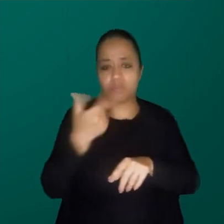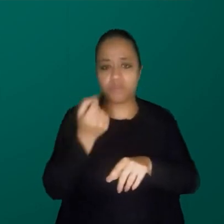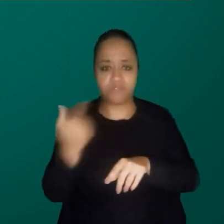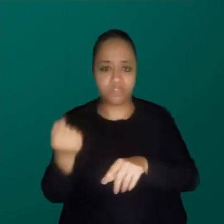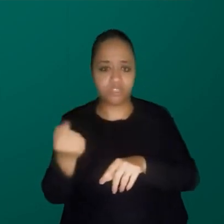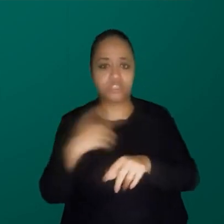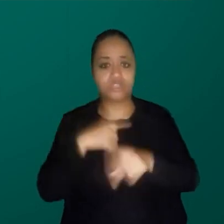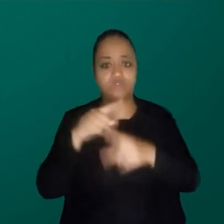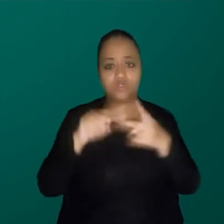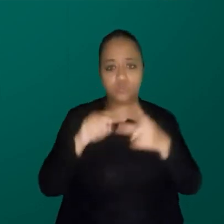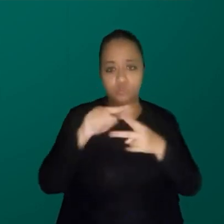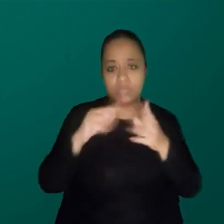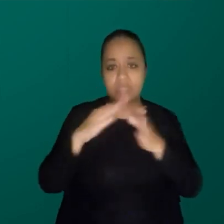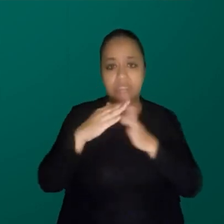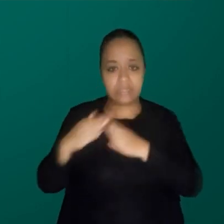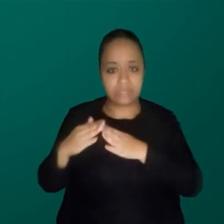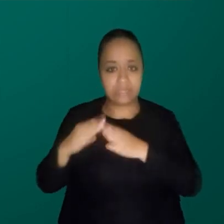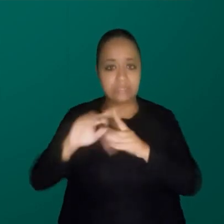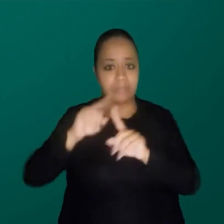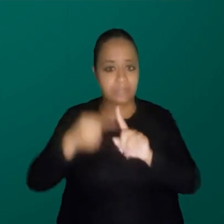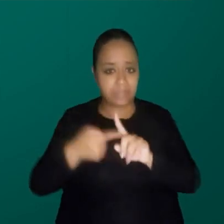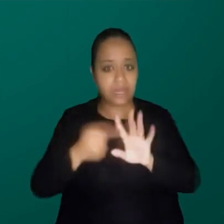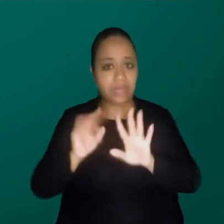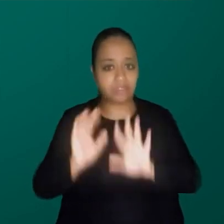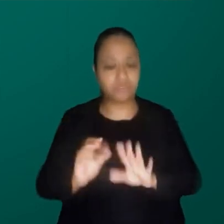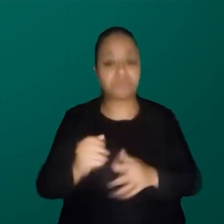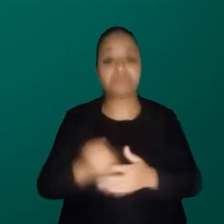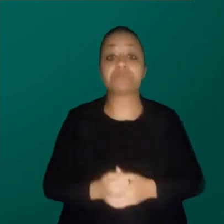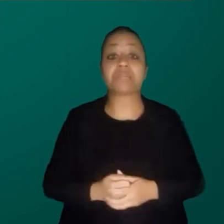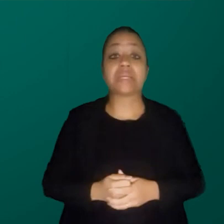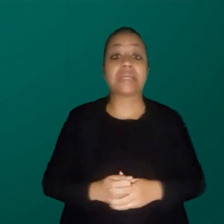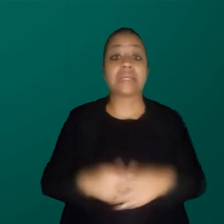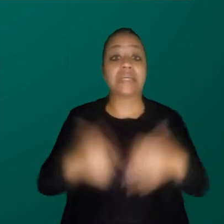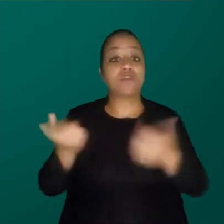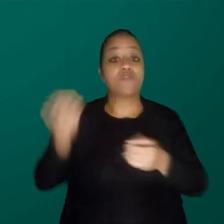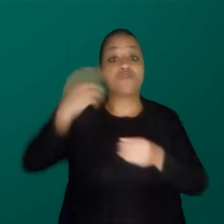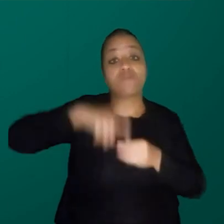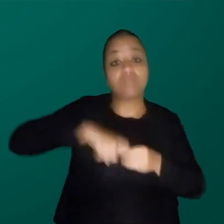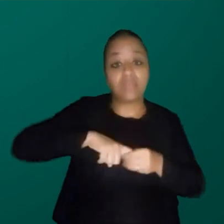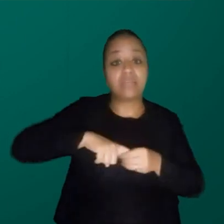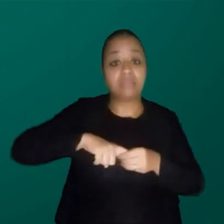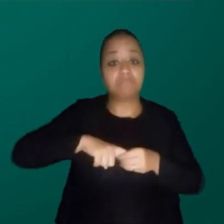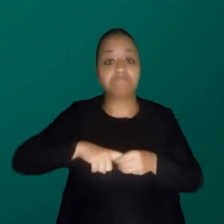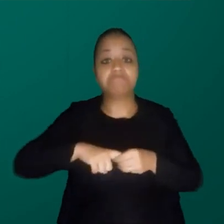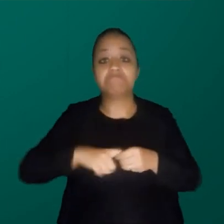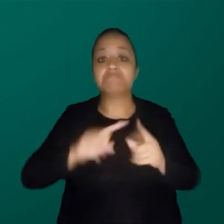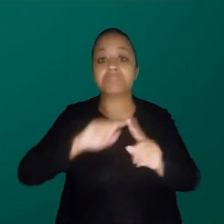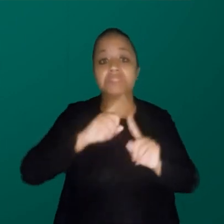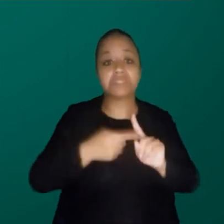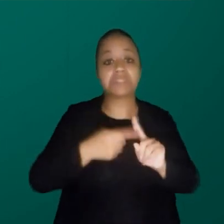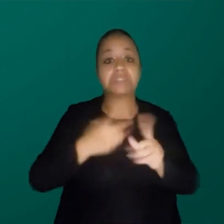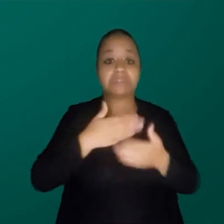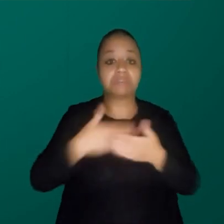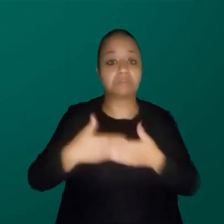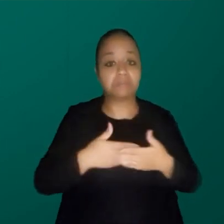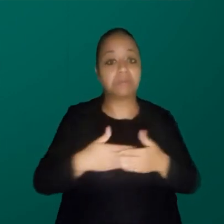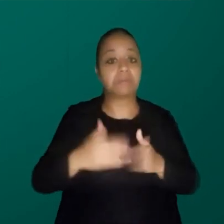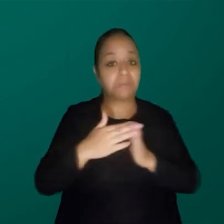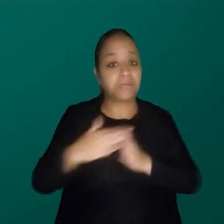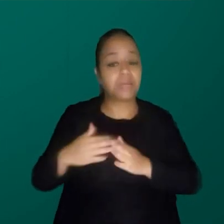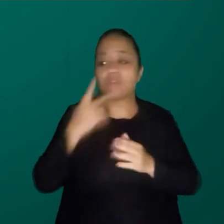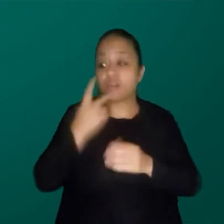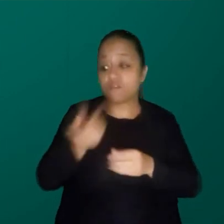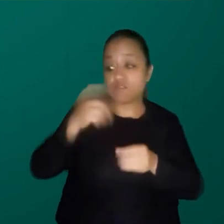eu acho, porque eu tive duas, então eu misturo, 2020 e 2021, sei lá. Em algum momento eu voltei da licença maternidade, ainda durante a pandemia, falei,